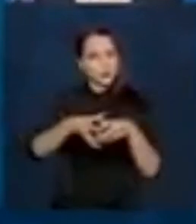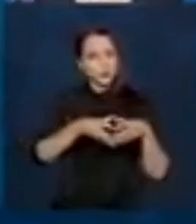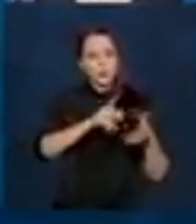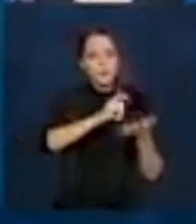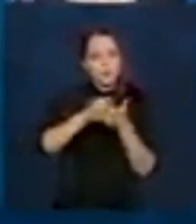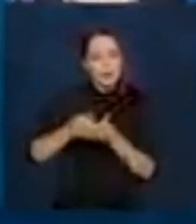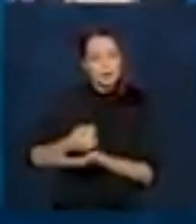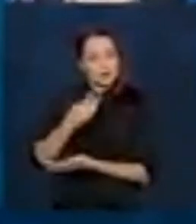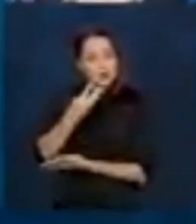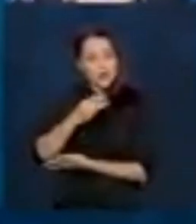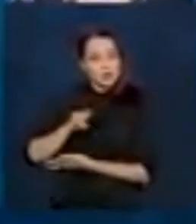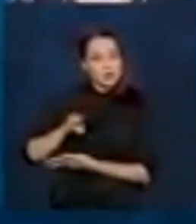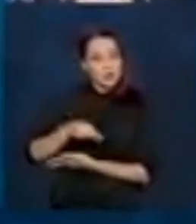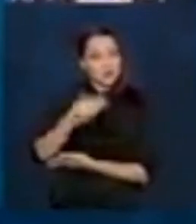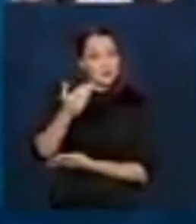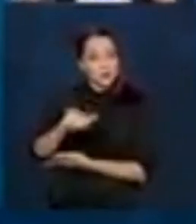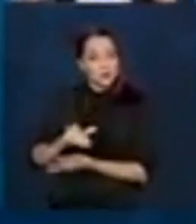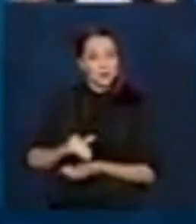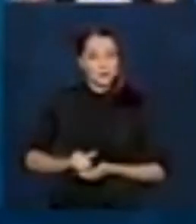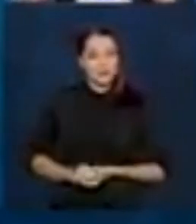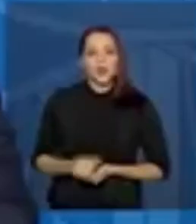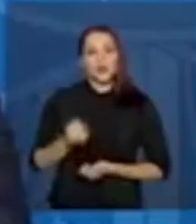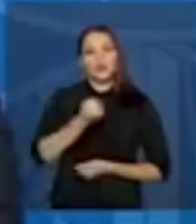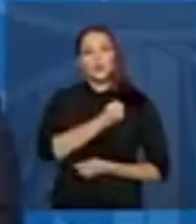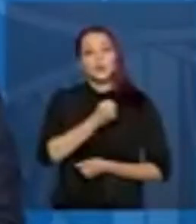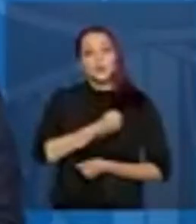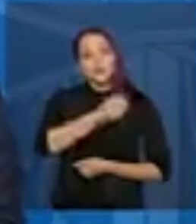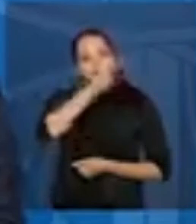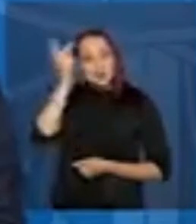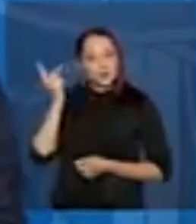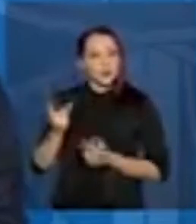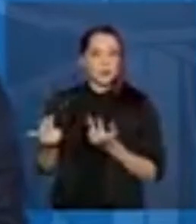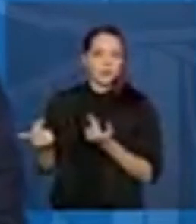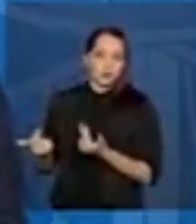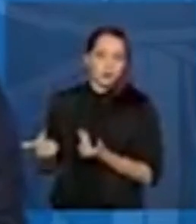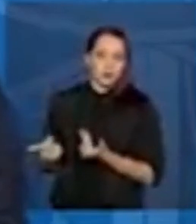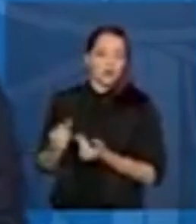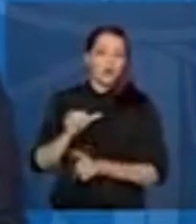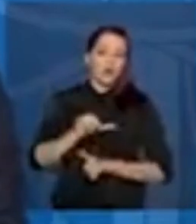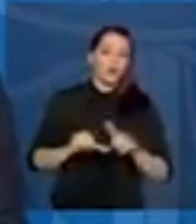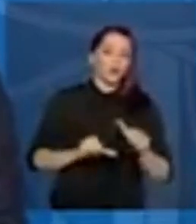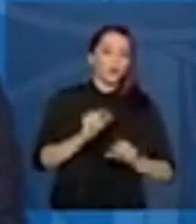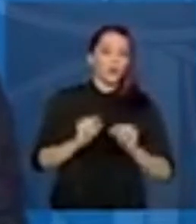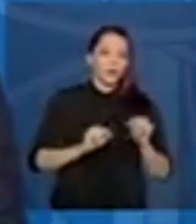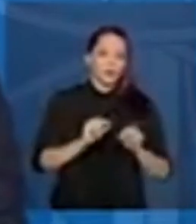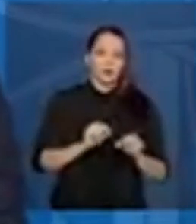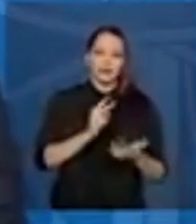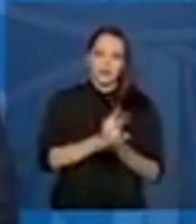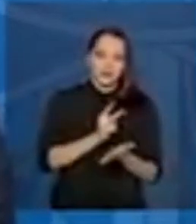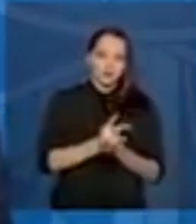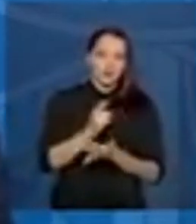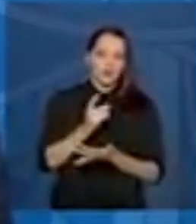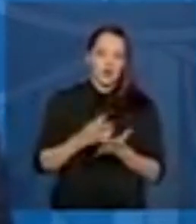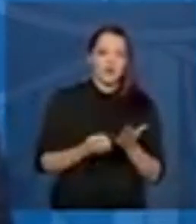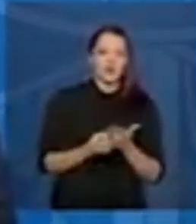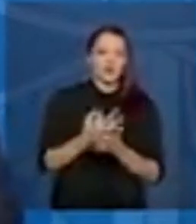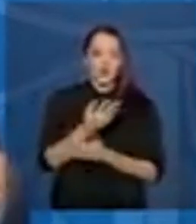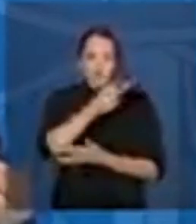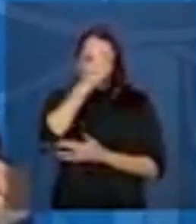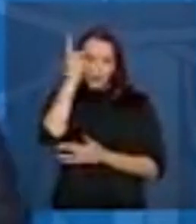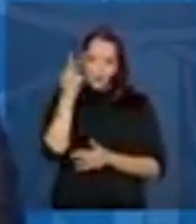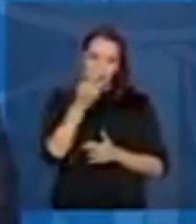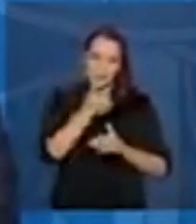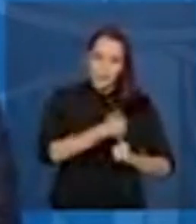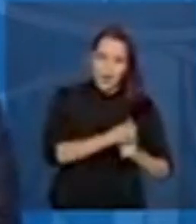3,5 de novo, o número de pessoas é o mesmo, o que muda é sempre a quantidade de